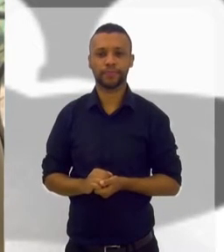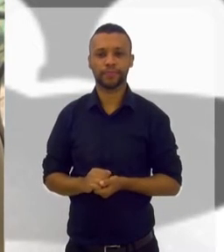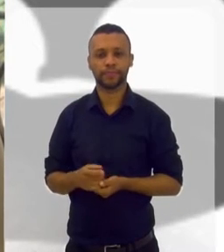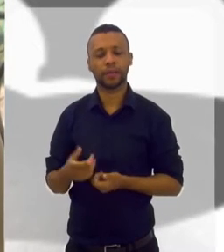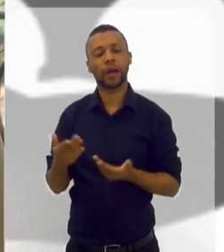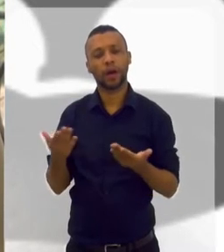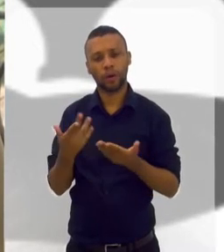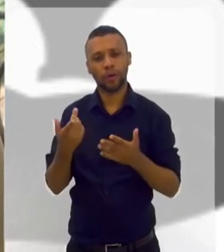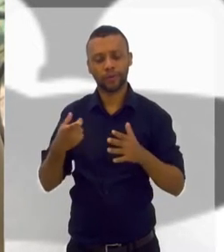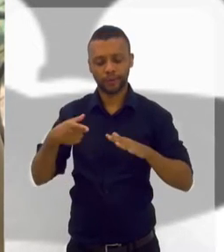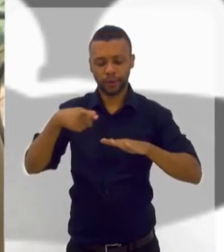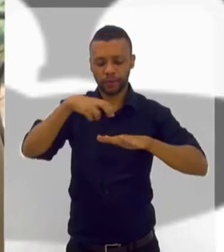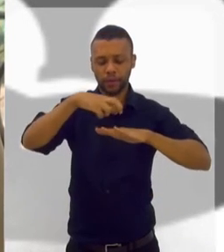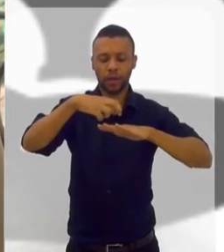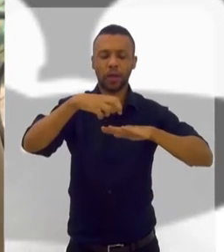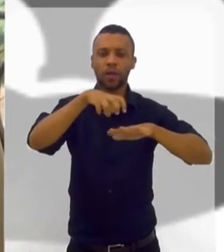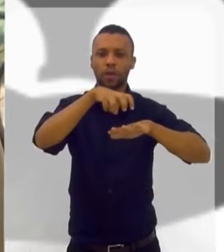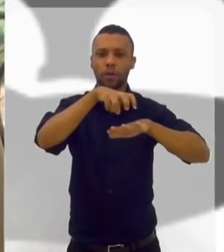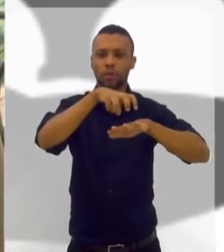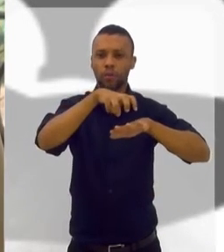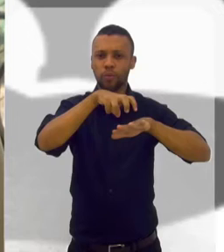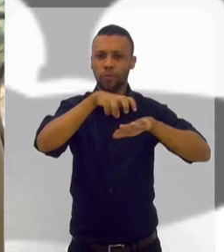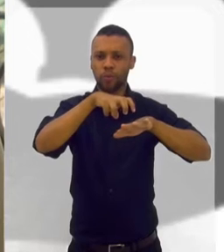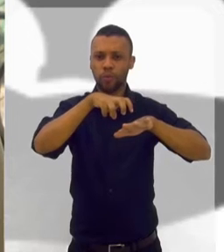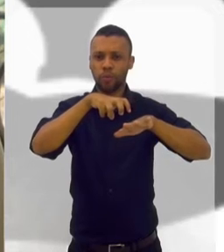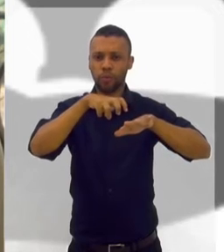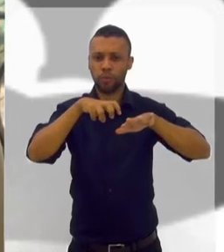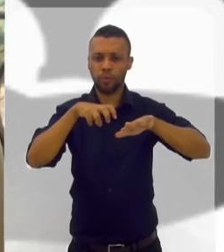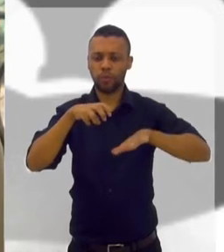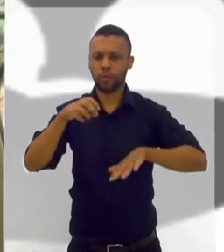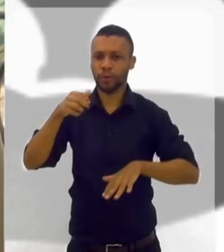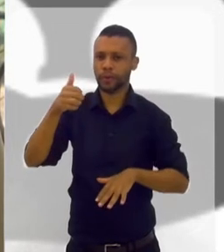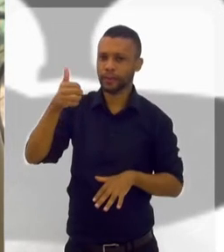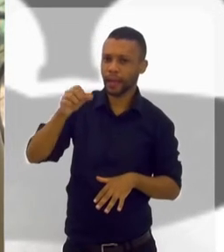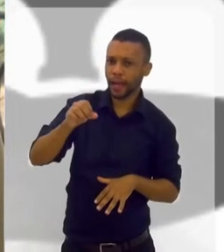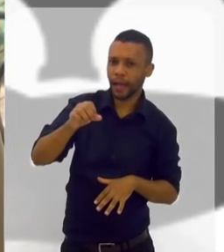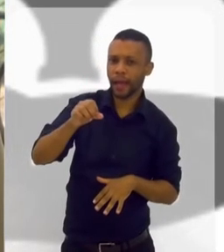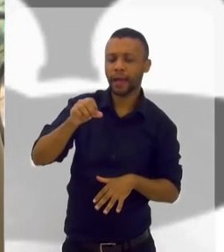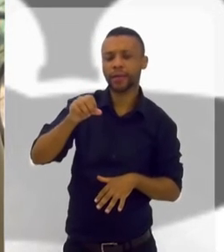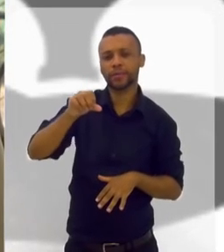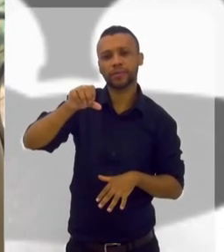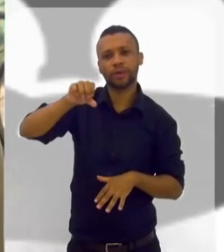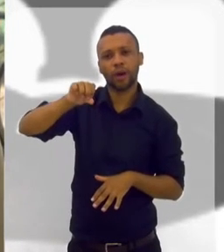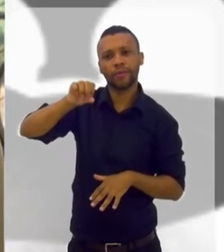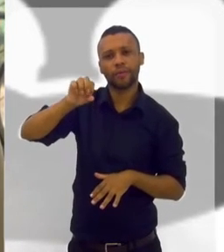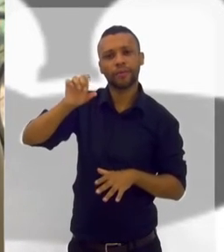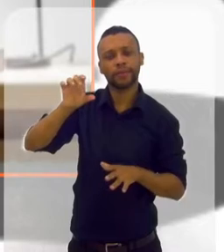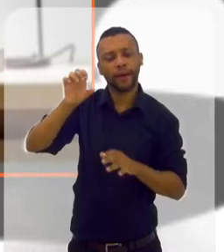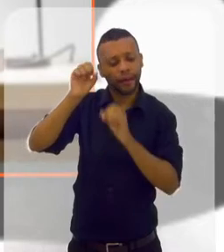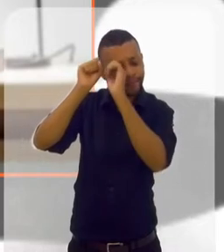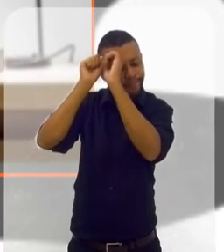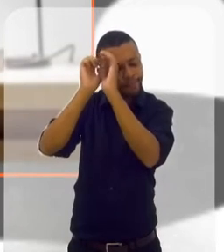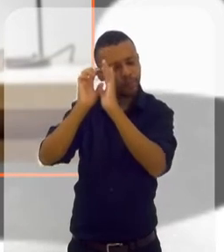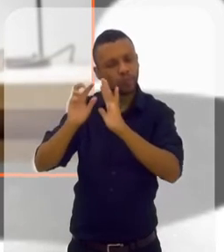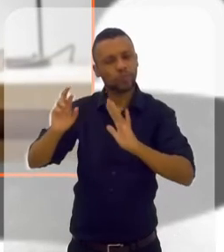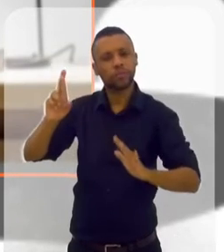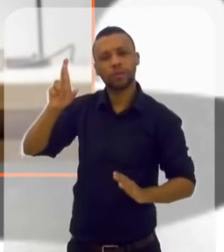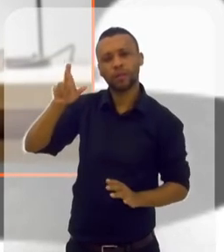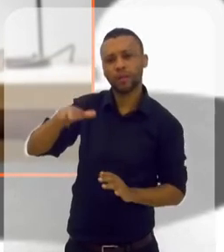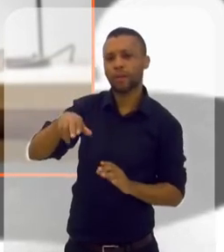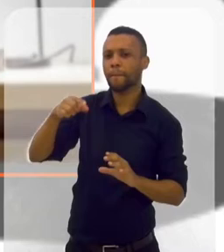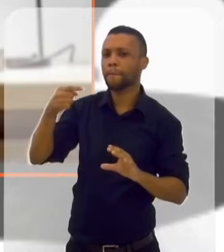agora, pode começar a descer nessa escada. 10. Indo para o nível mais profundo de relaxamento.